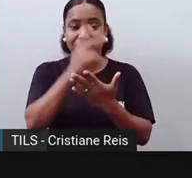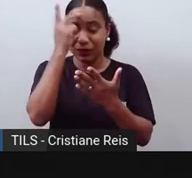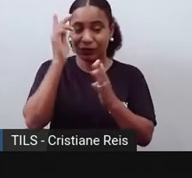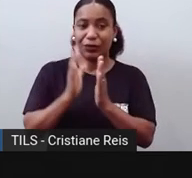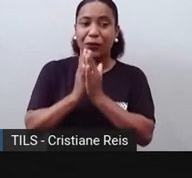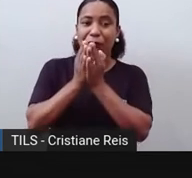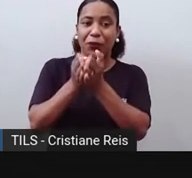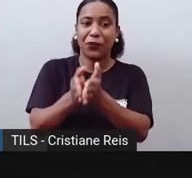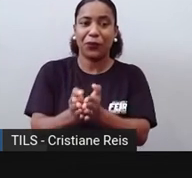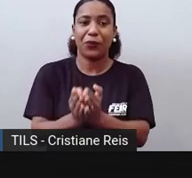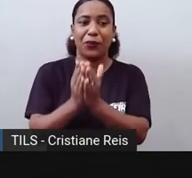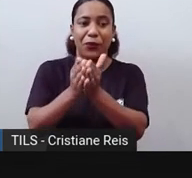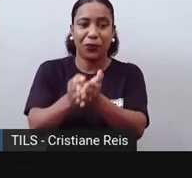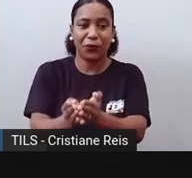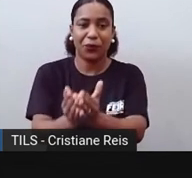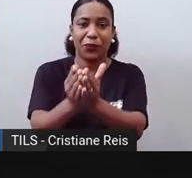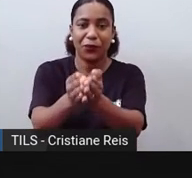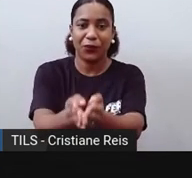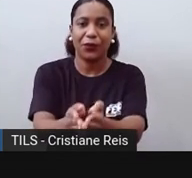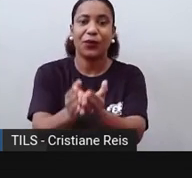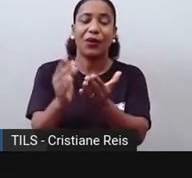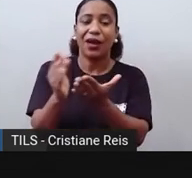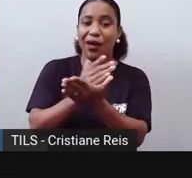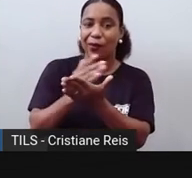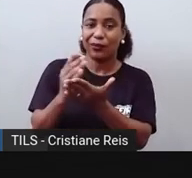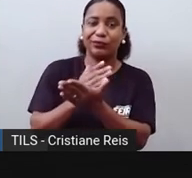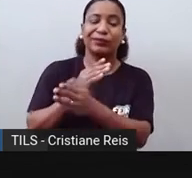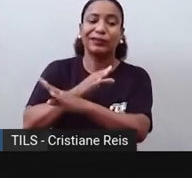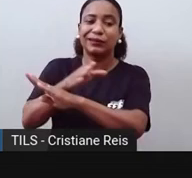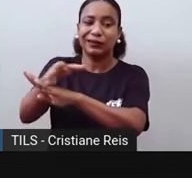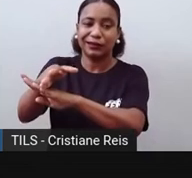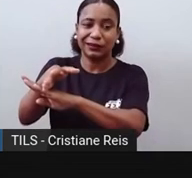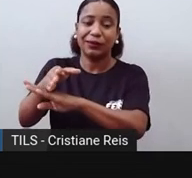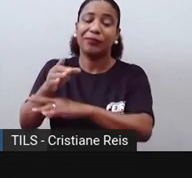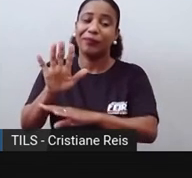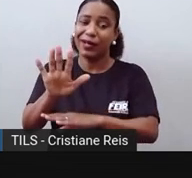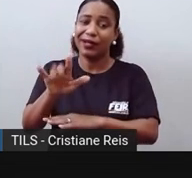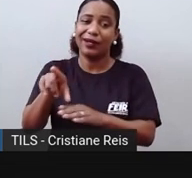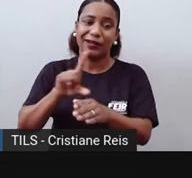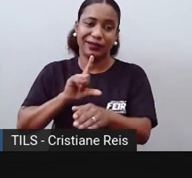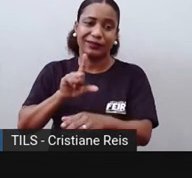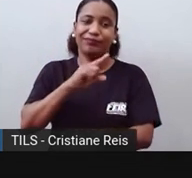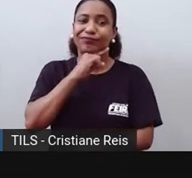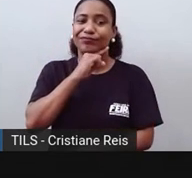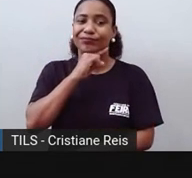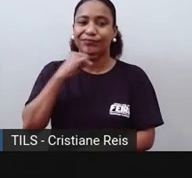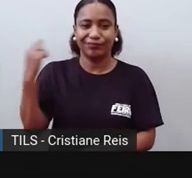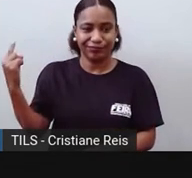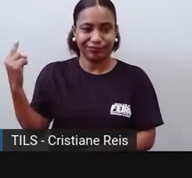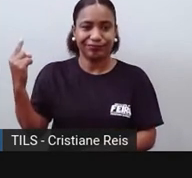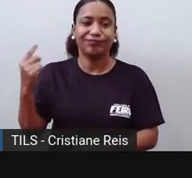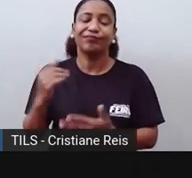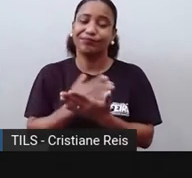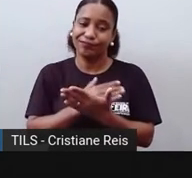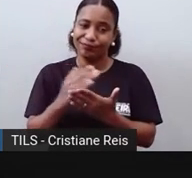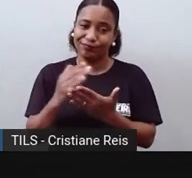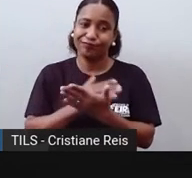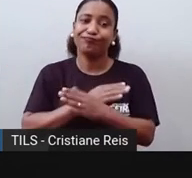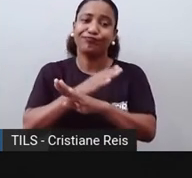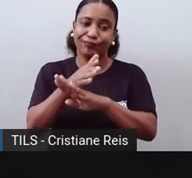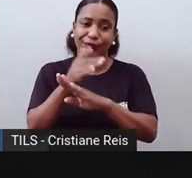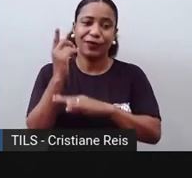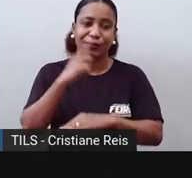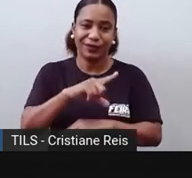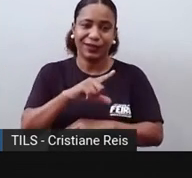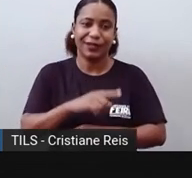colocou aqui algumas imagens, alguns dados, né, que ele tem, assim, né, que desses 86% dos refugiados do mundo,